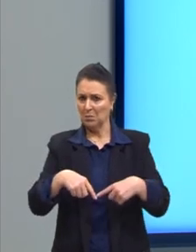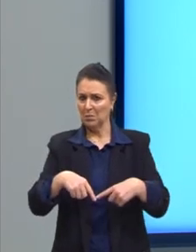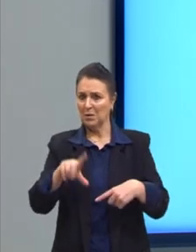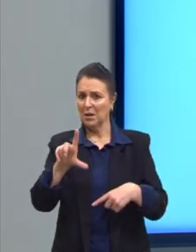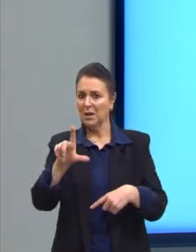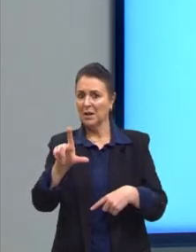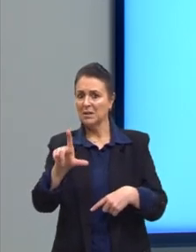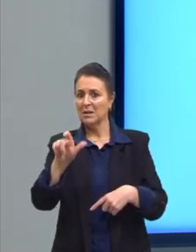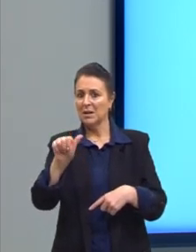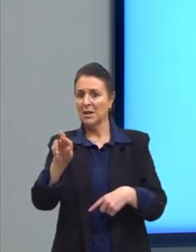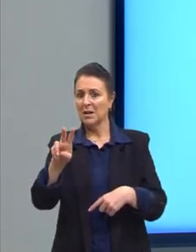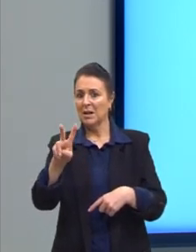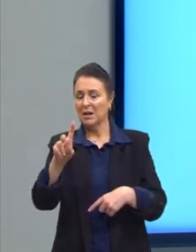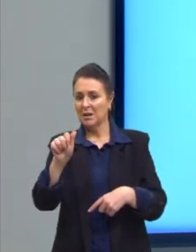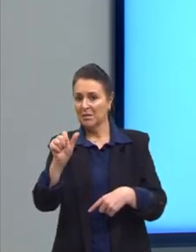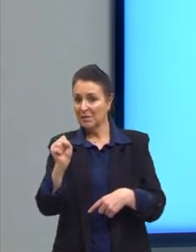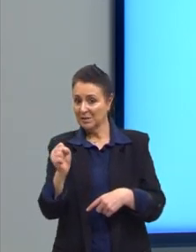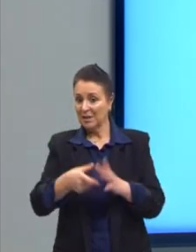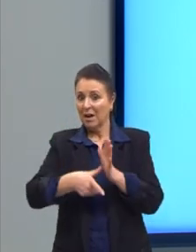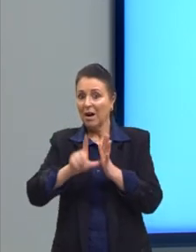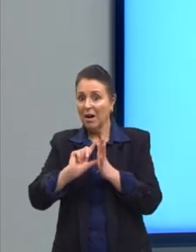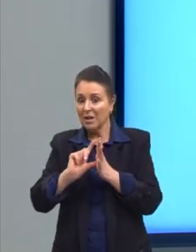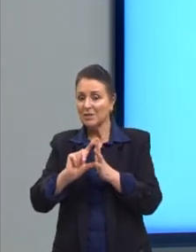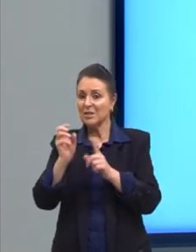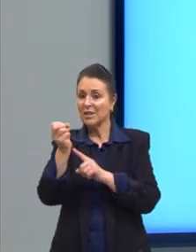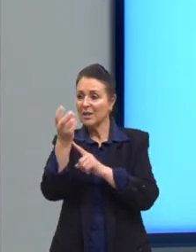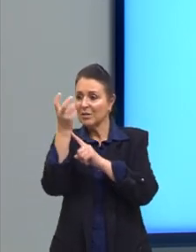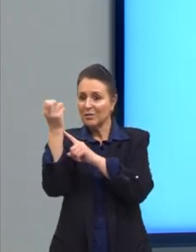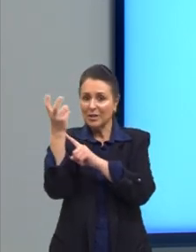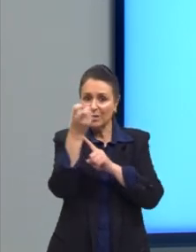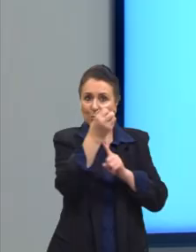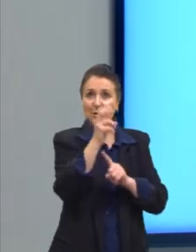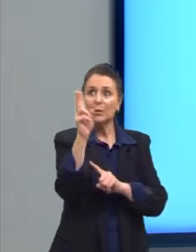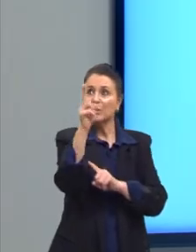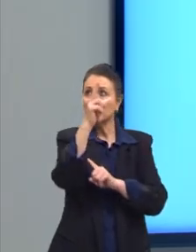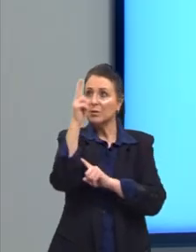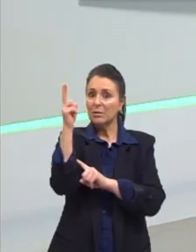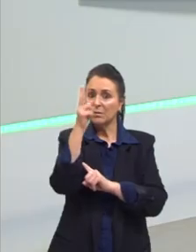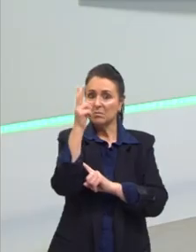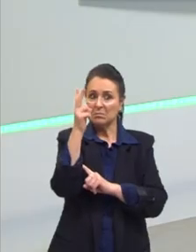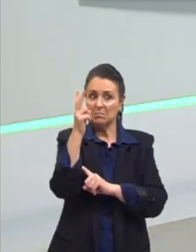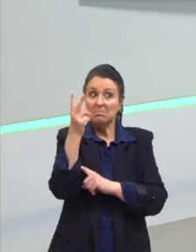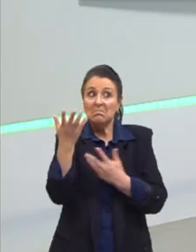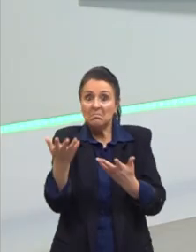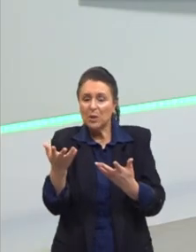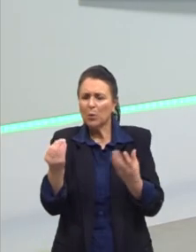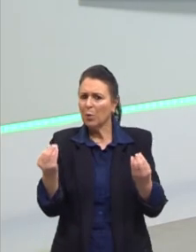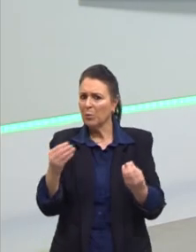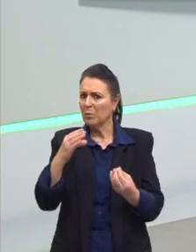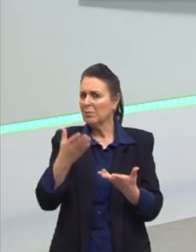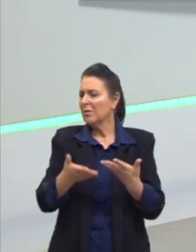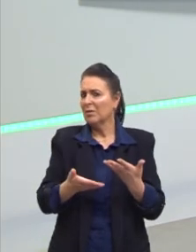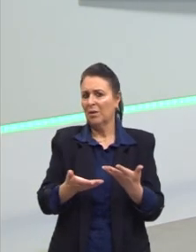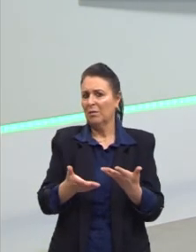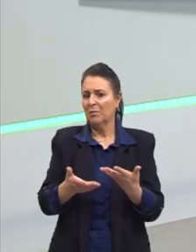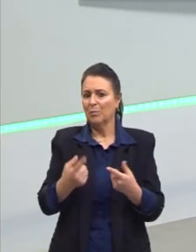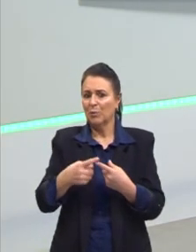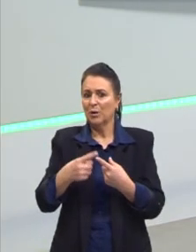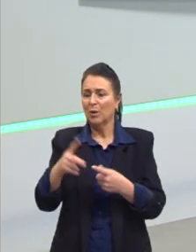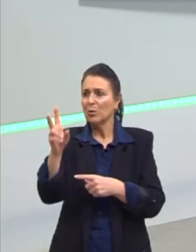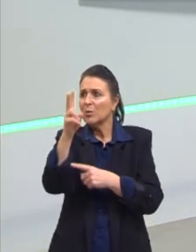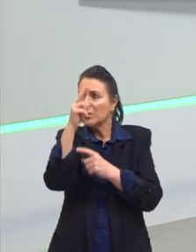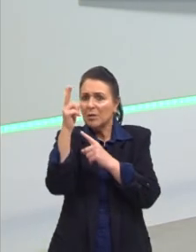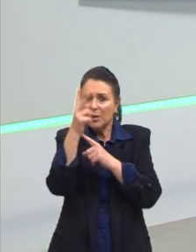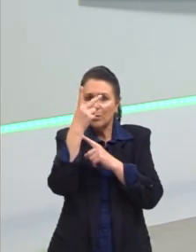larvas do vagalume e os insetos alados. Se for uma competição, é bem injusta, né? Porque não dá nem chance para os insetos.